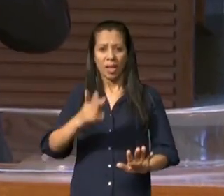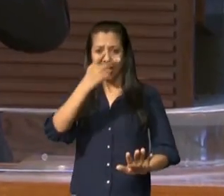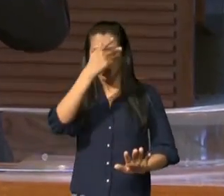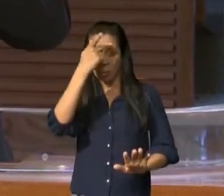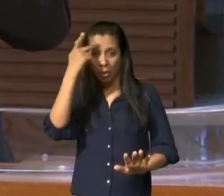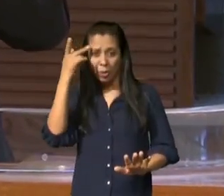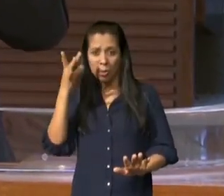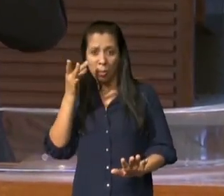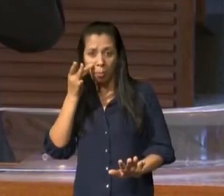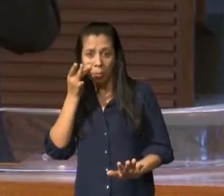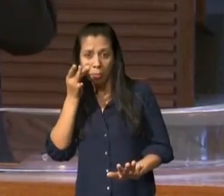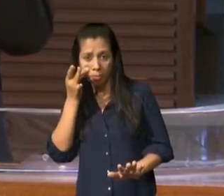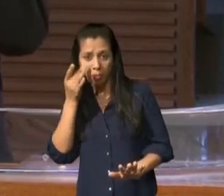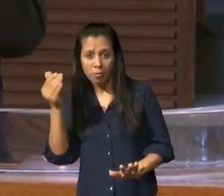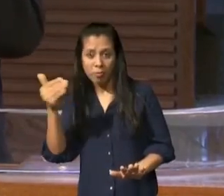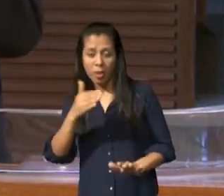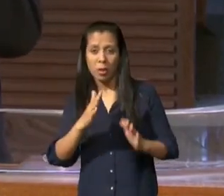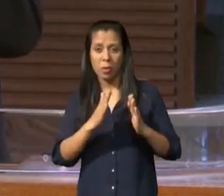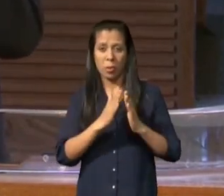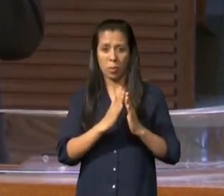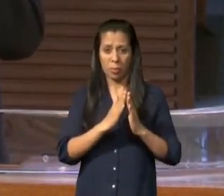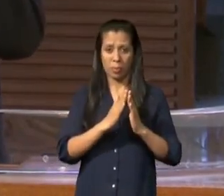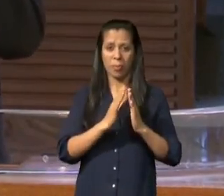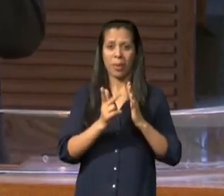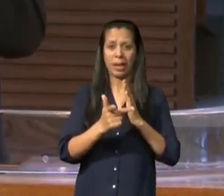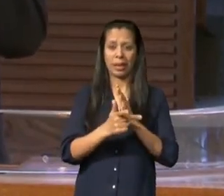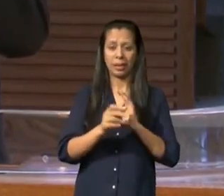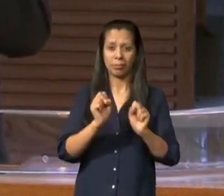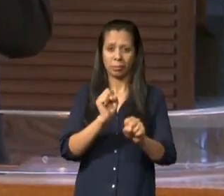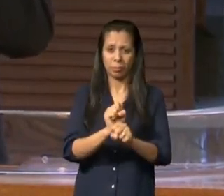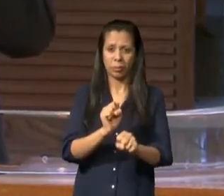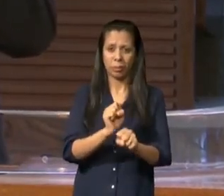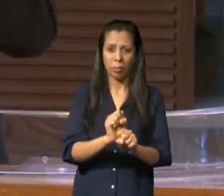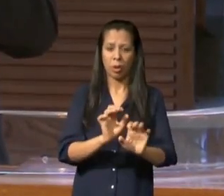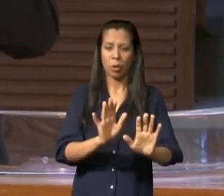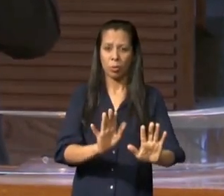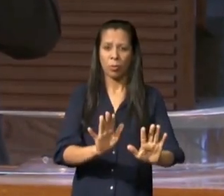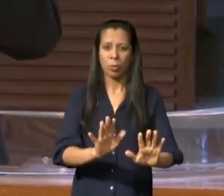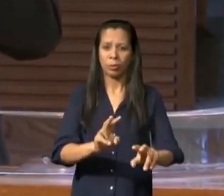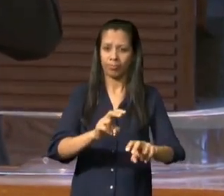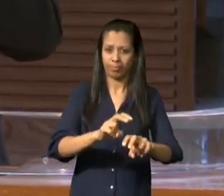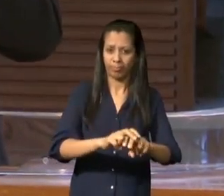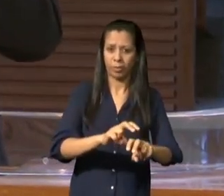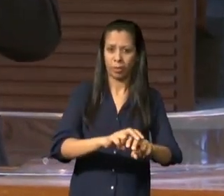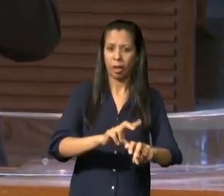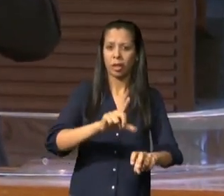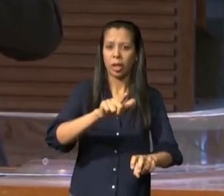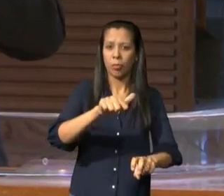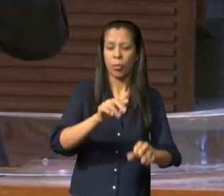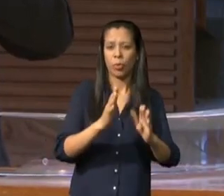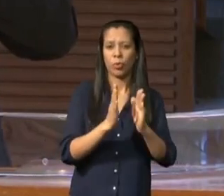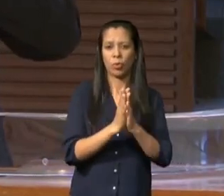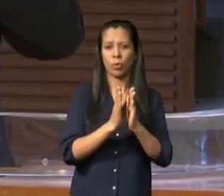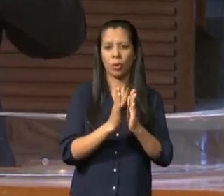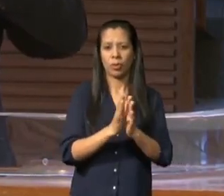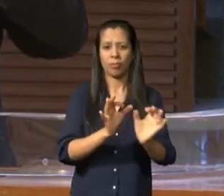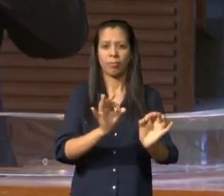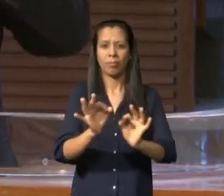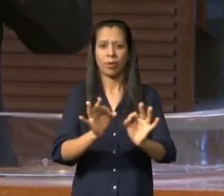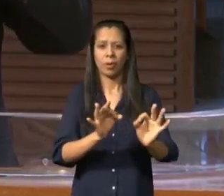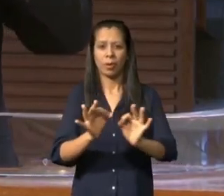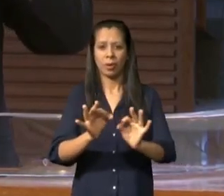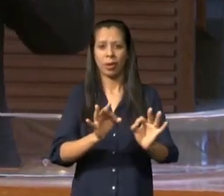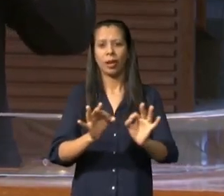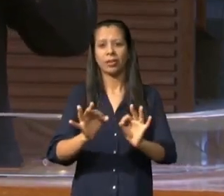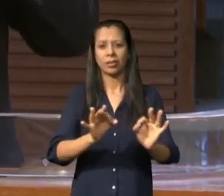precisamos sair de forma ordenada espere essa orientação para que nós